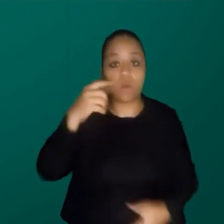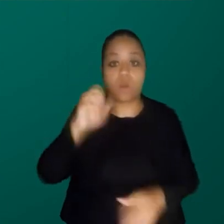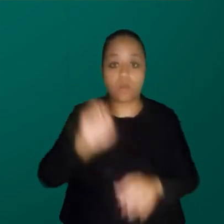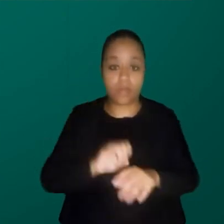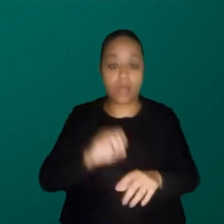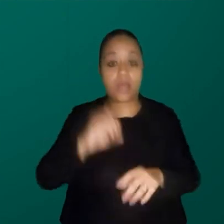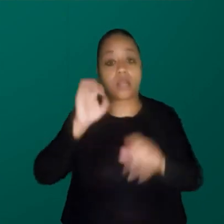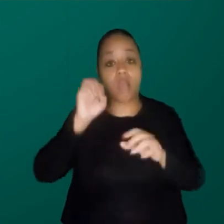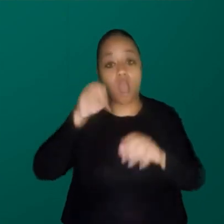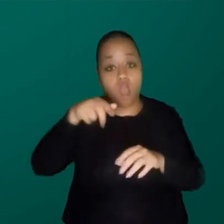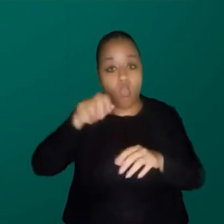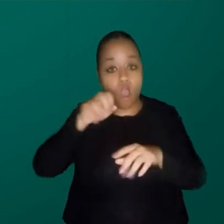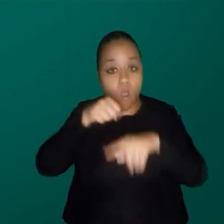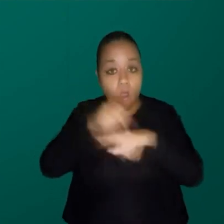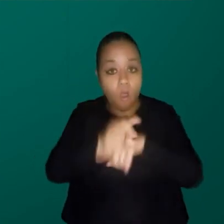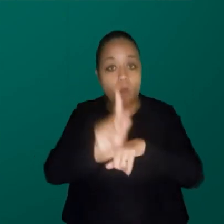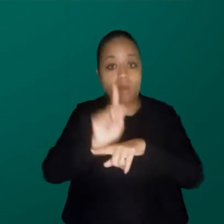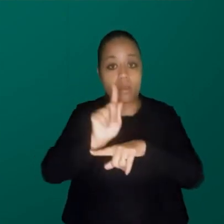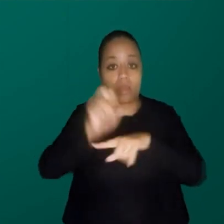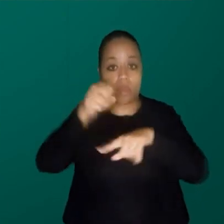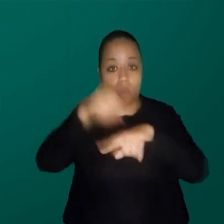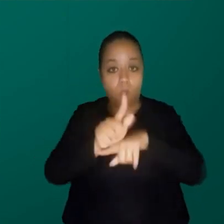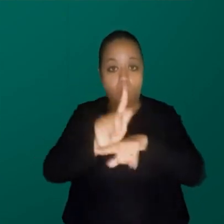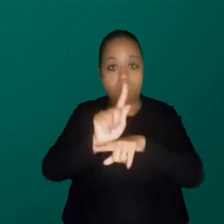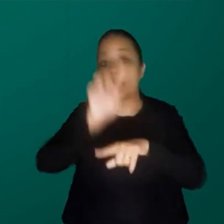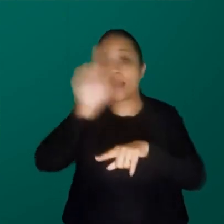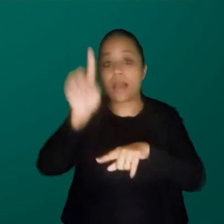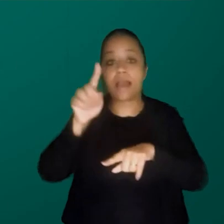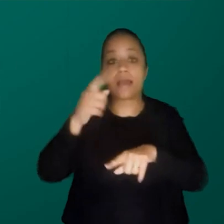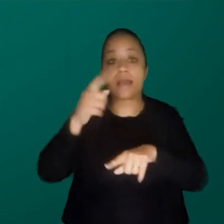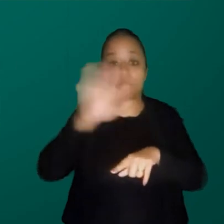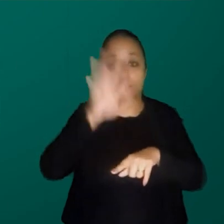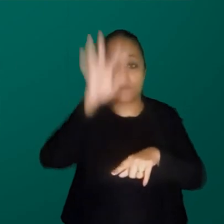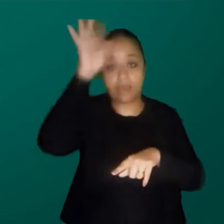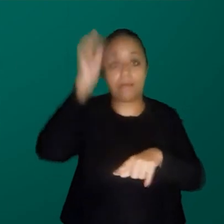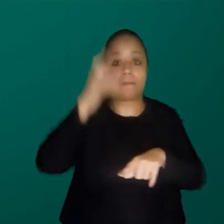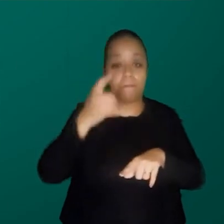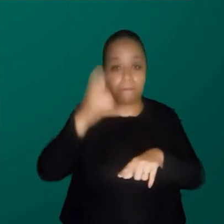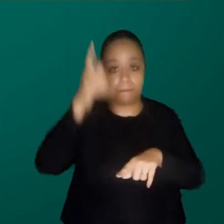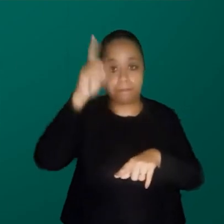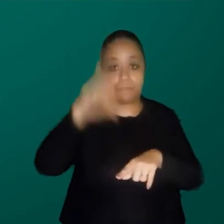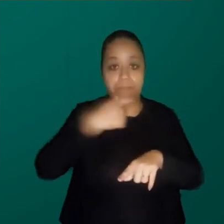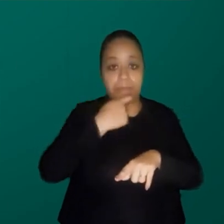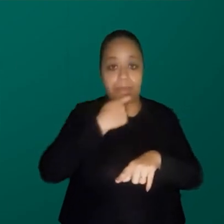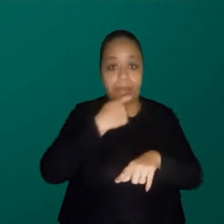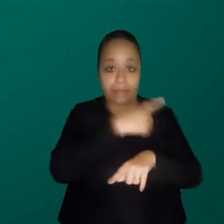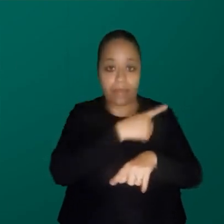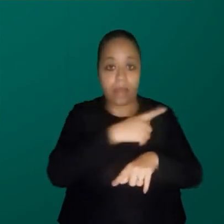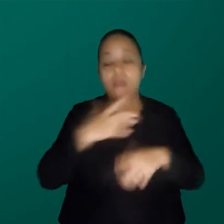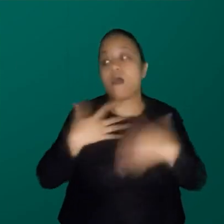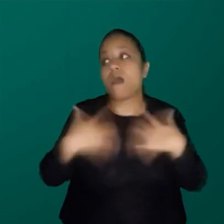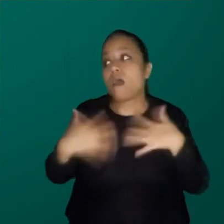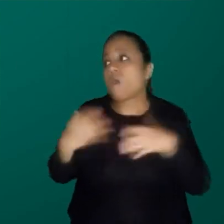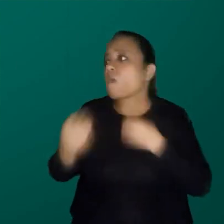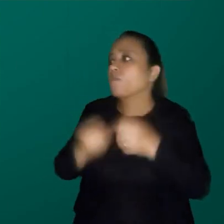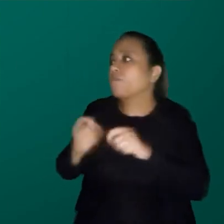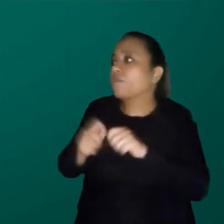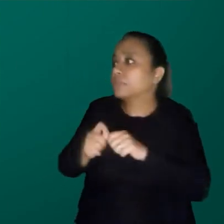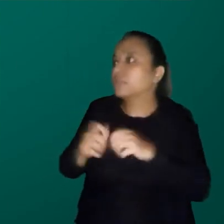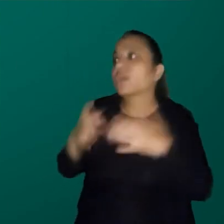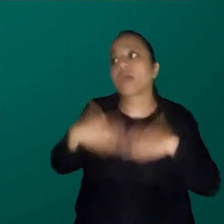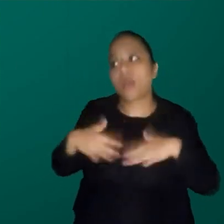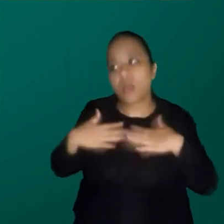ONG que eu trabalho ali no Complexo da Penha. e eu entrei em pânico, em pânico, como é que eu ia fazer, mas depois me acalmaram,